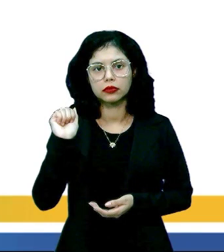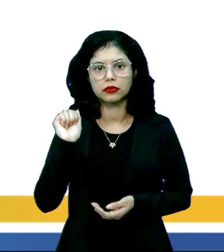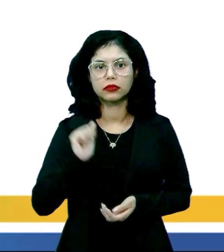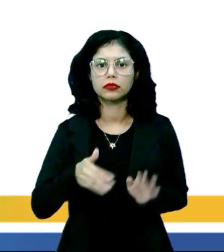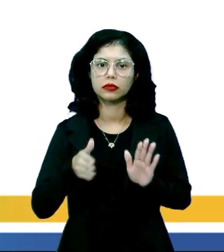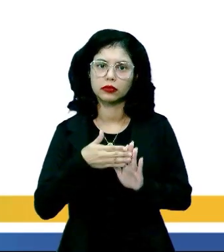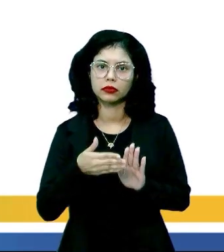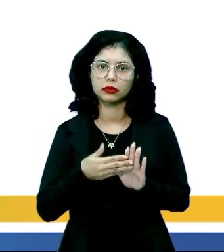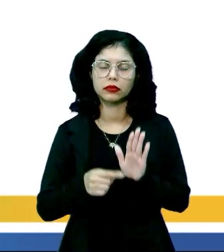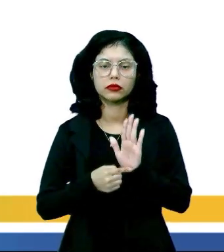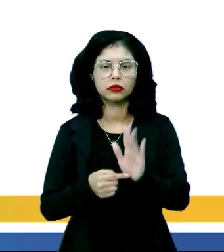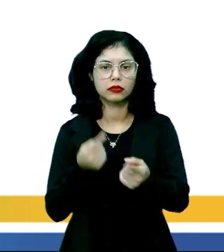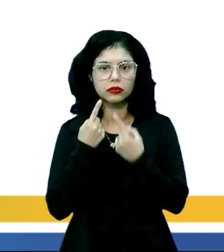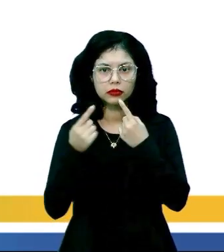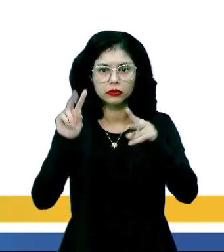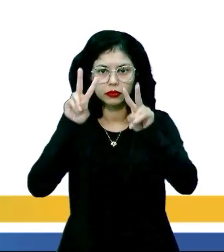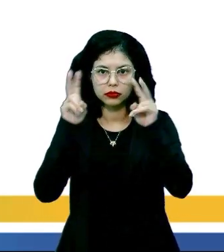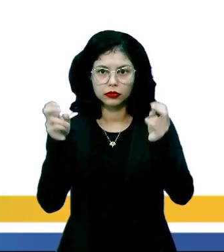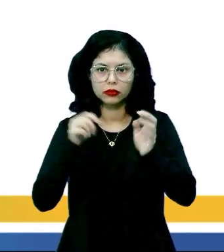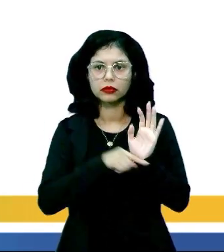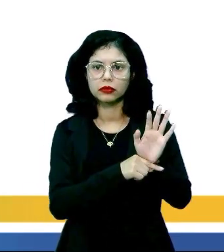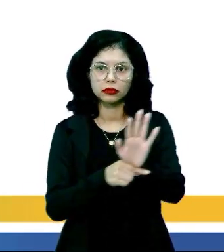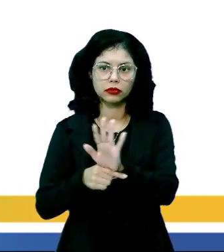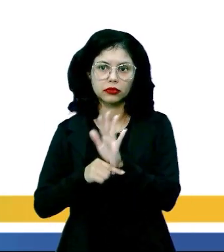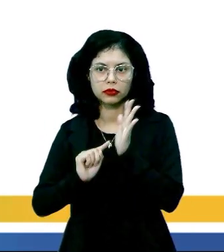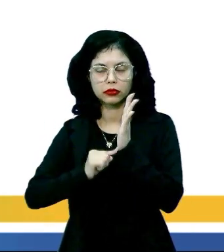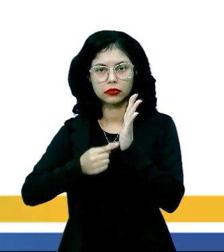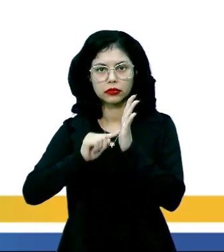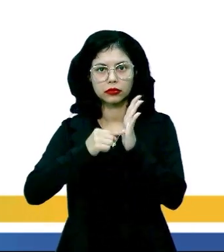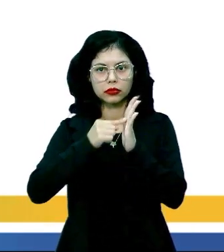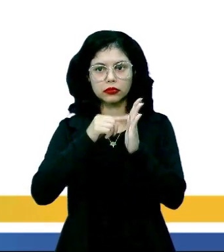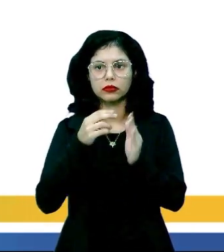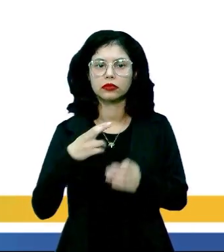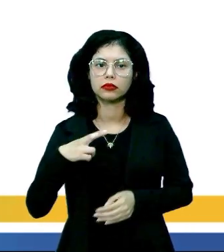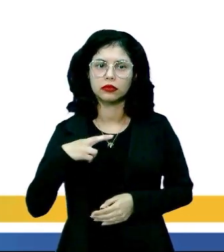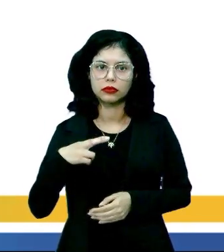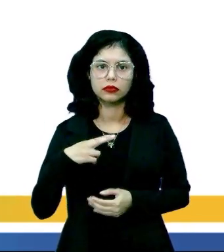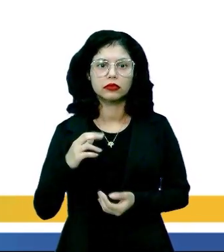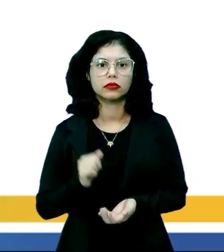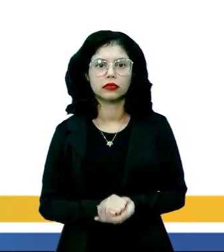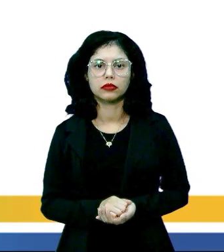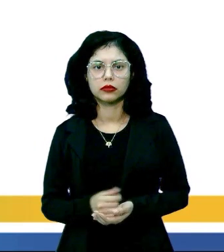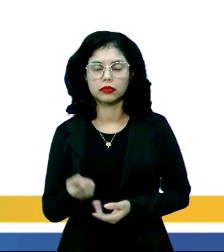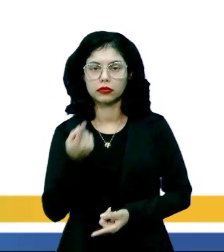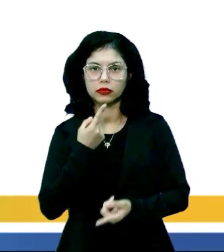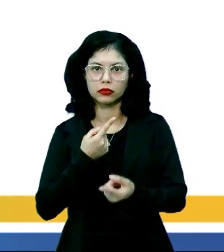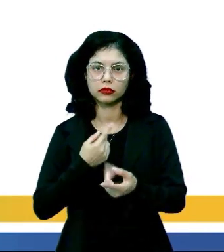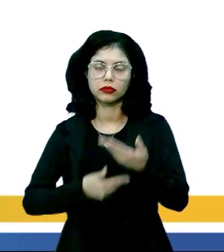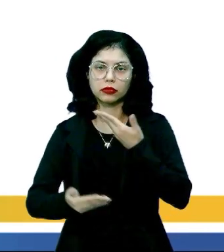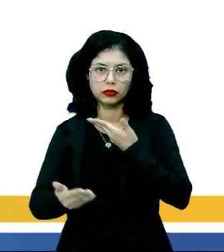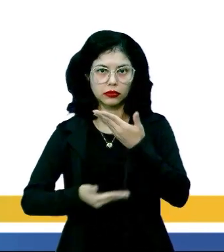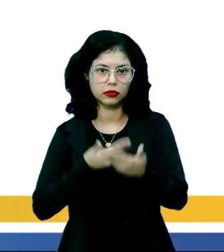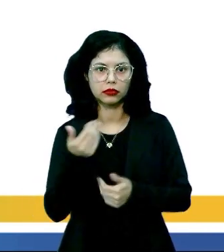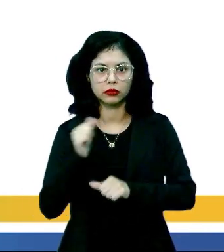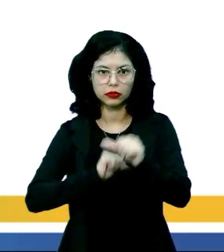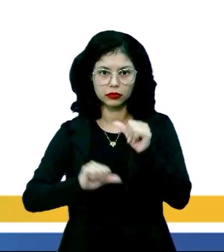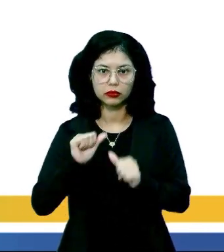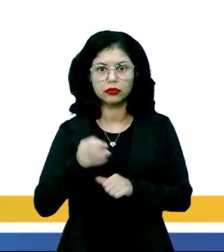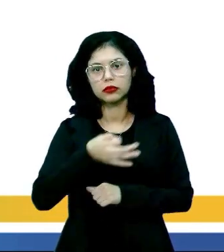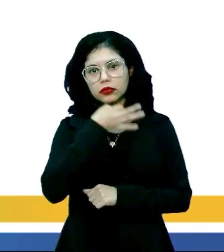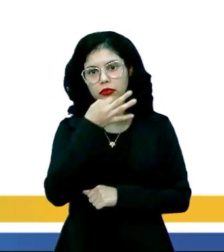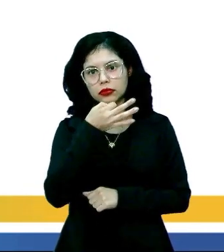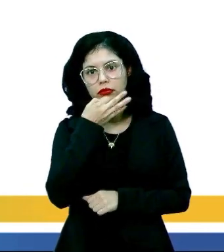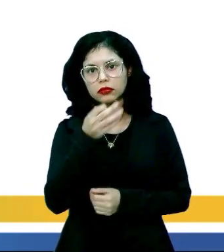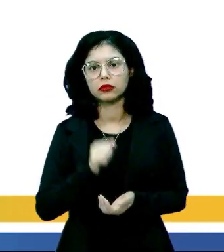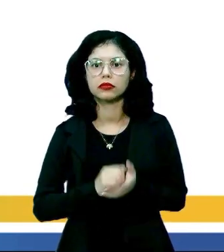Letra A, promovem discussões sobre diversos assuntos, expondo seus pontos de vista particulares